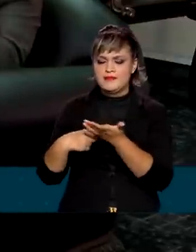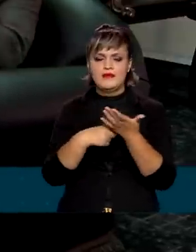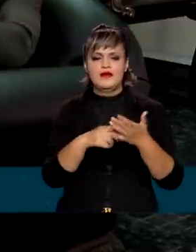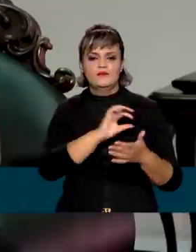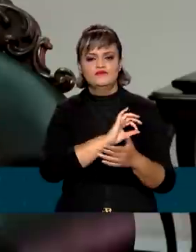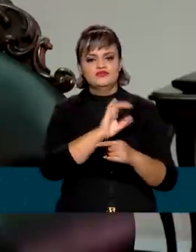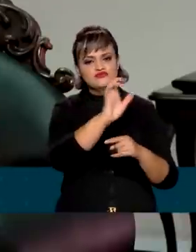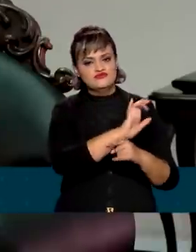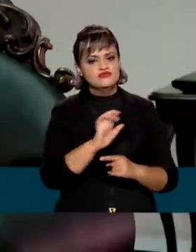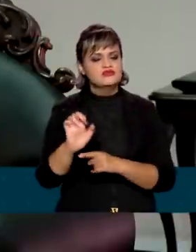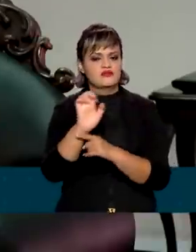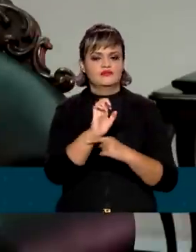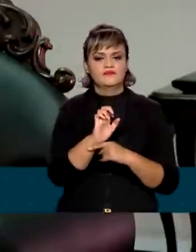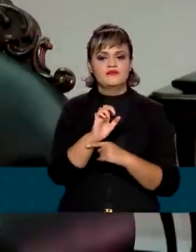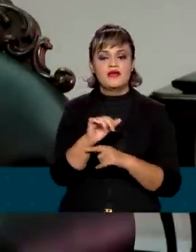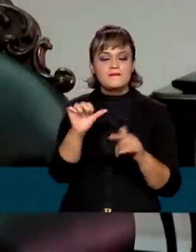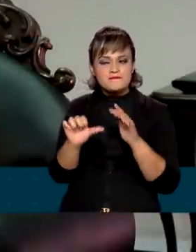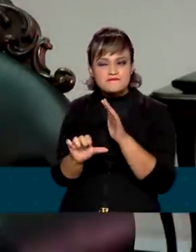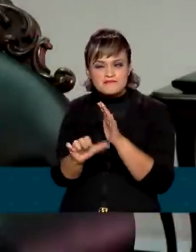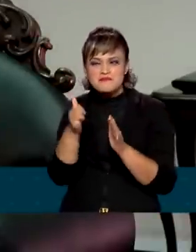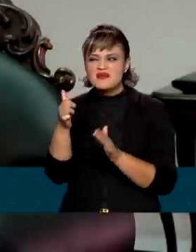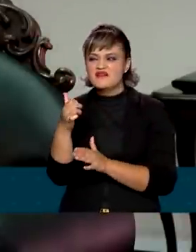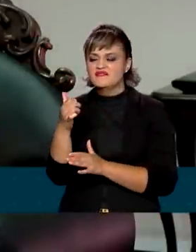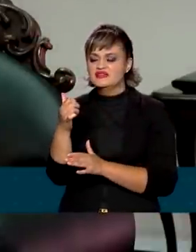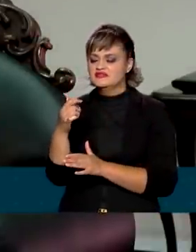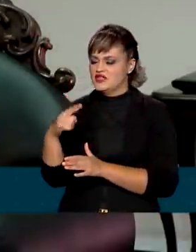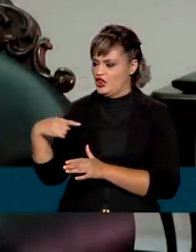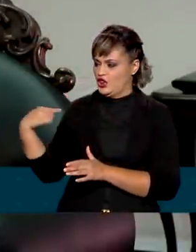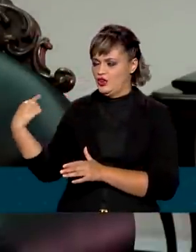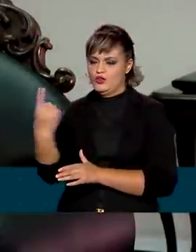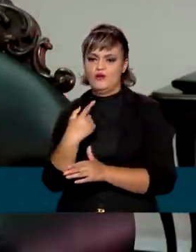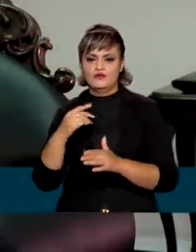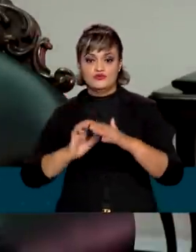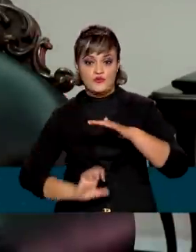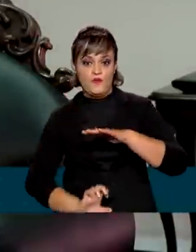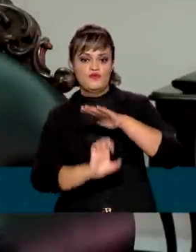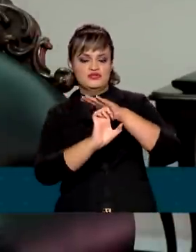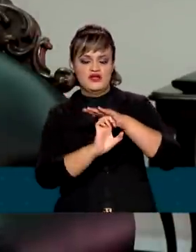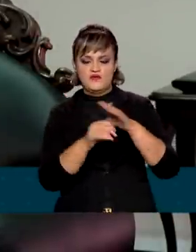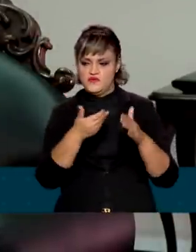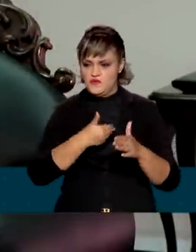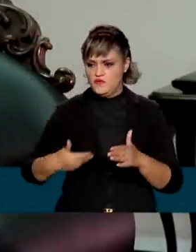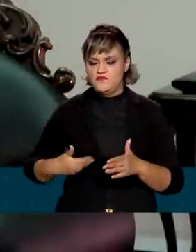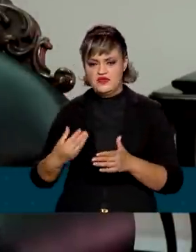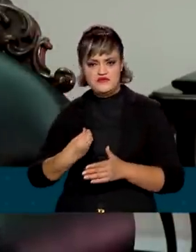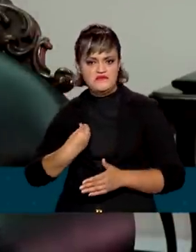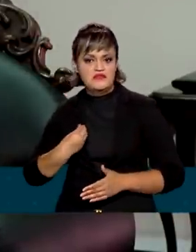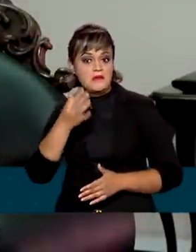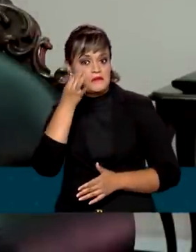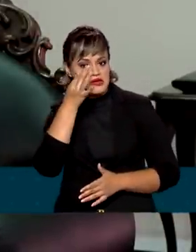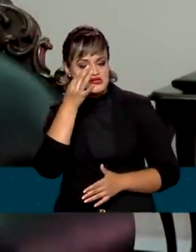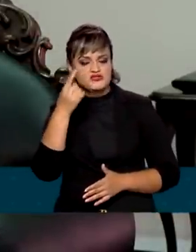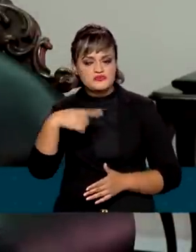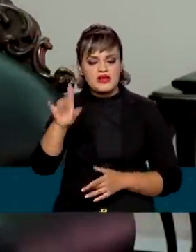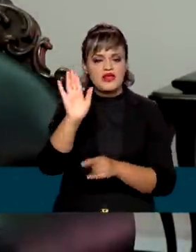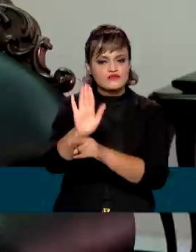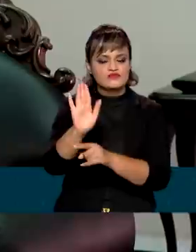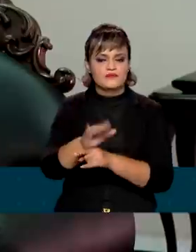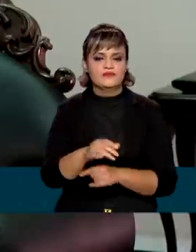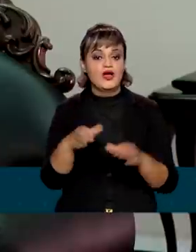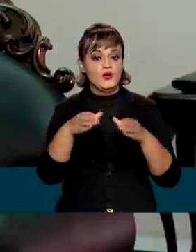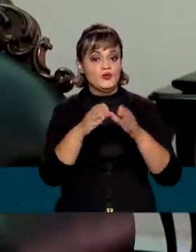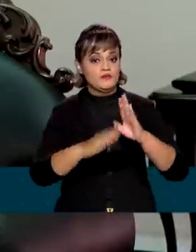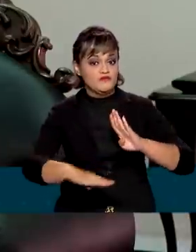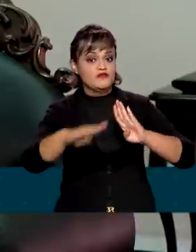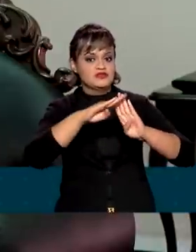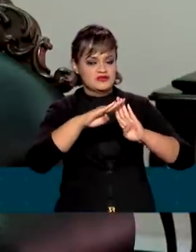estaduais. Acho que é a primeira vez que o Estado brasileiro realmente está totalmente presente naquela região. As Forças Armadas já